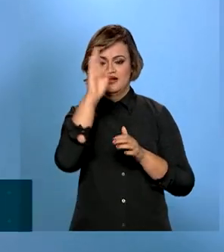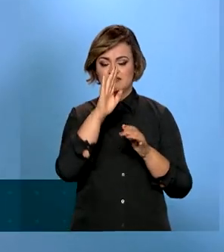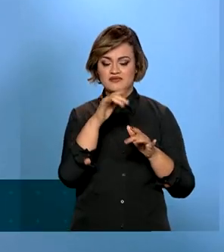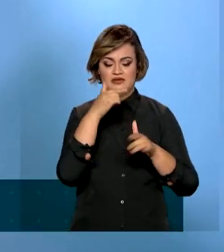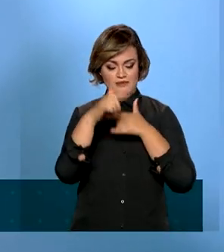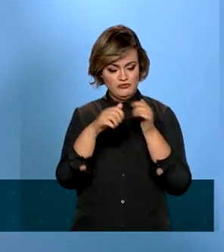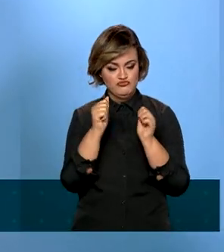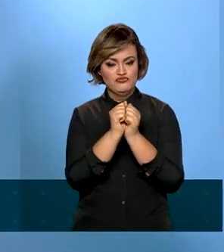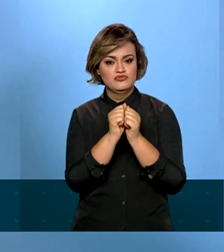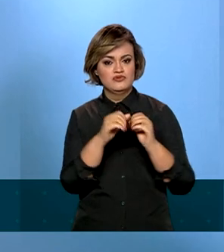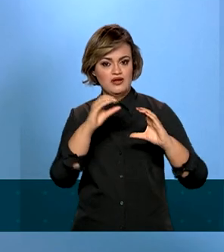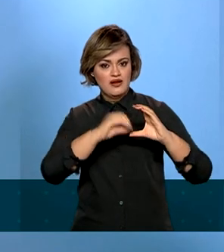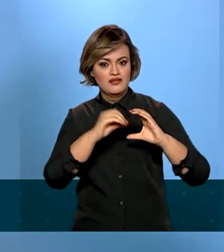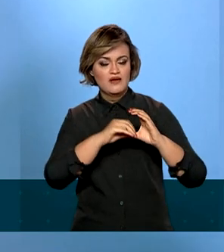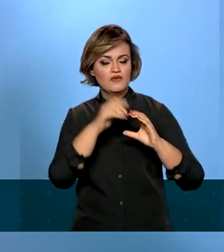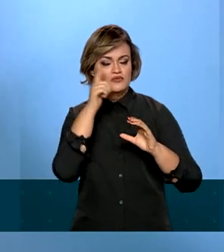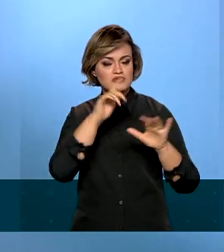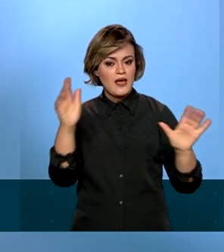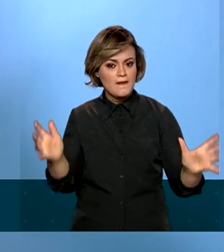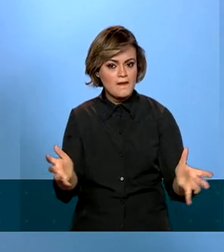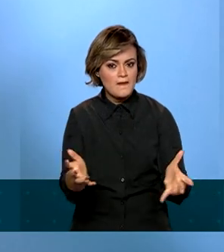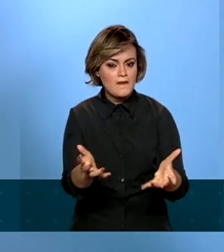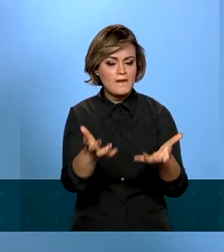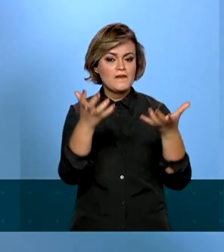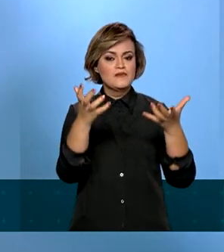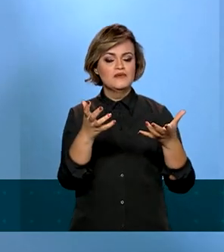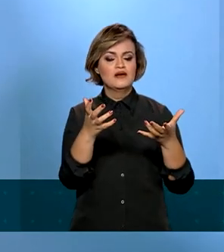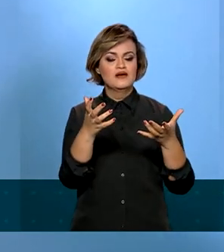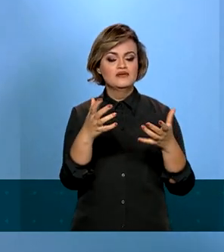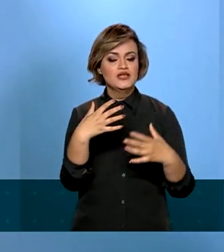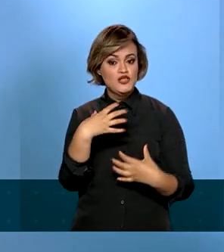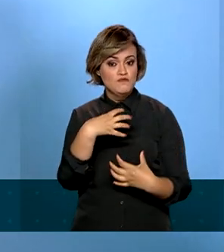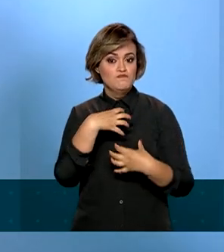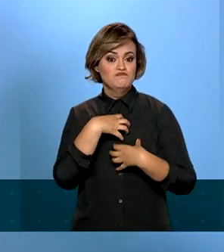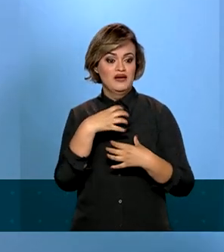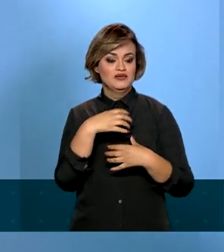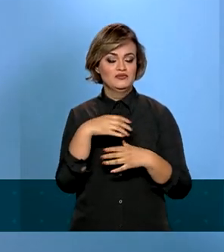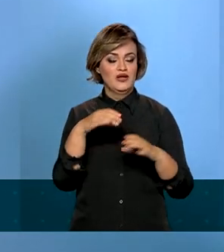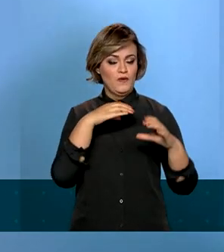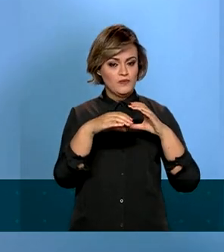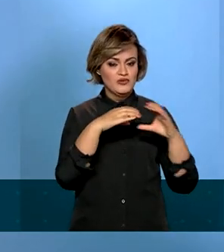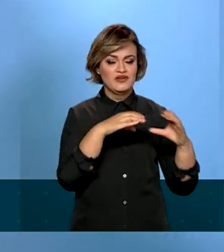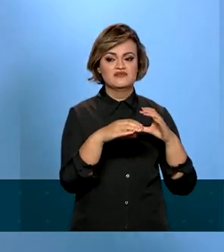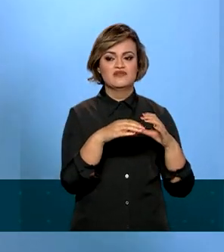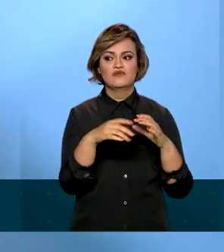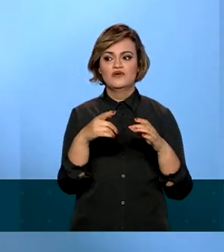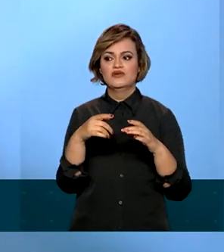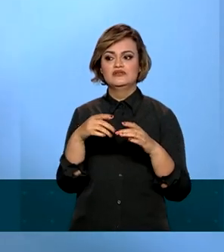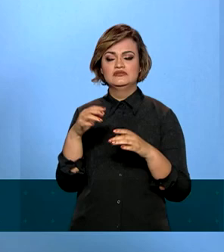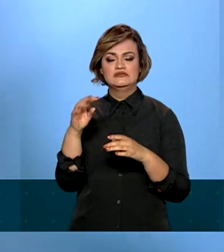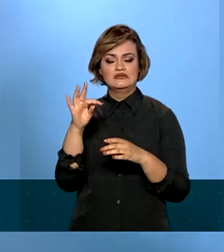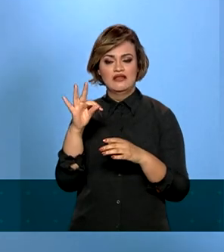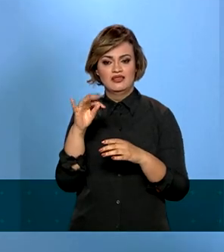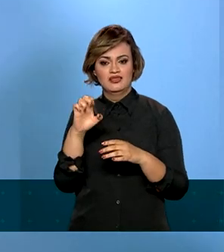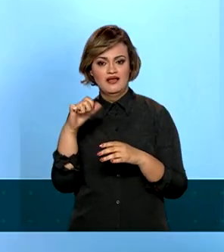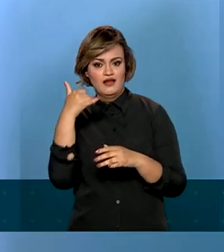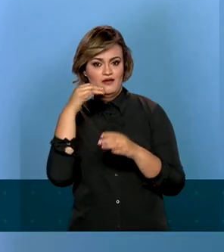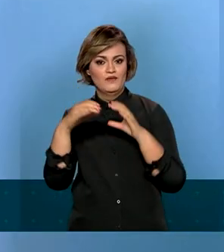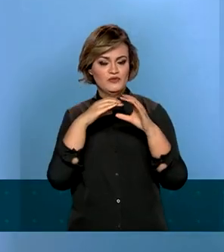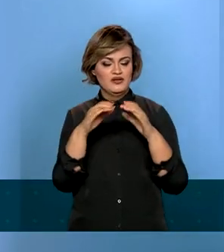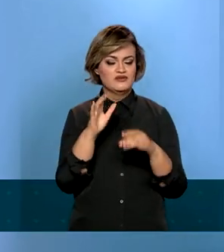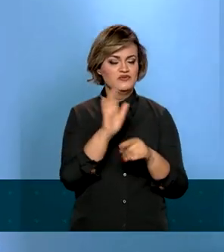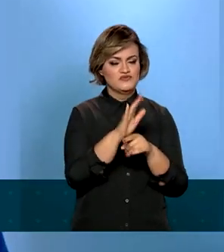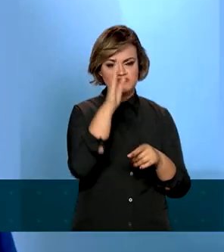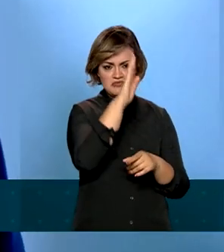Anatel, potencialize o impacto transformador das telecomunicações, das comunicações na vida de cada brasileiro.